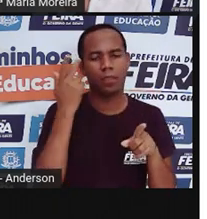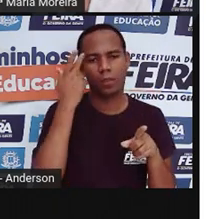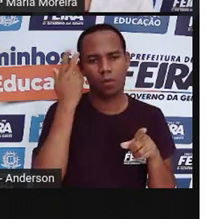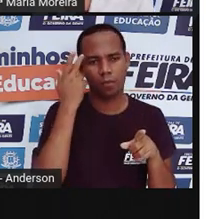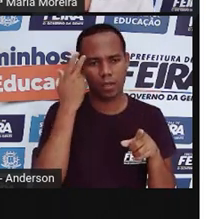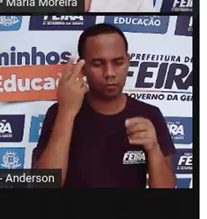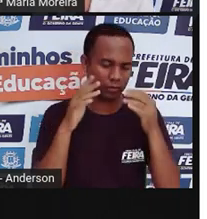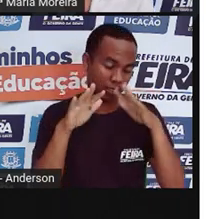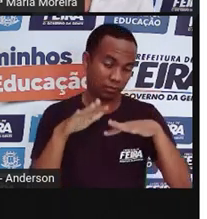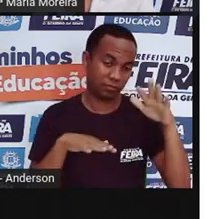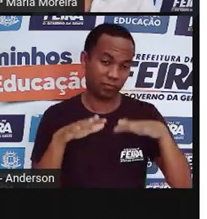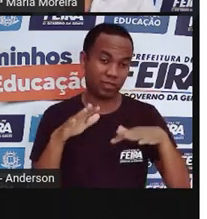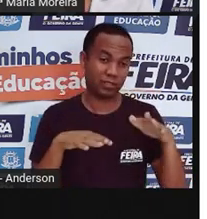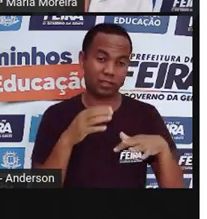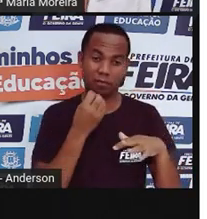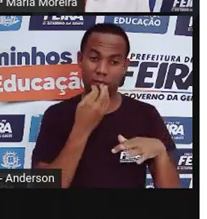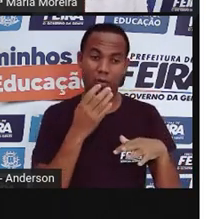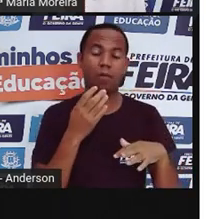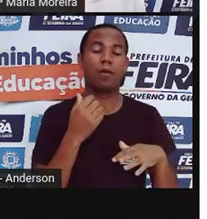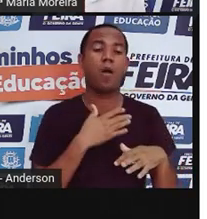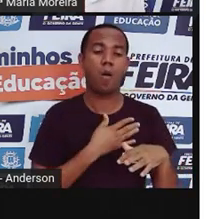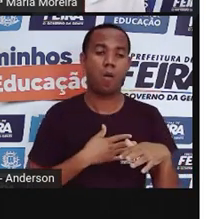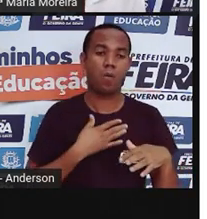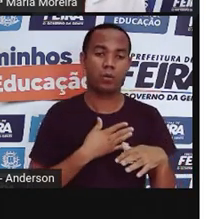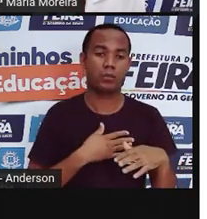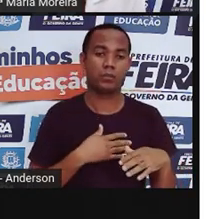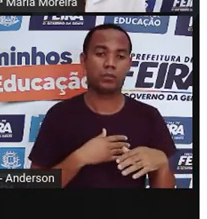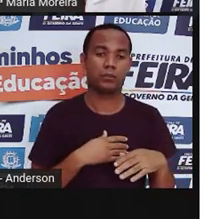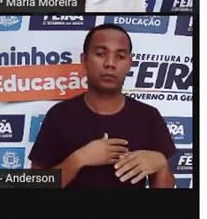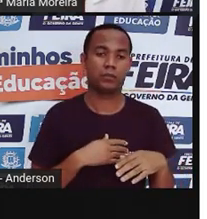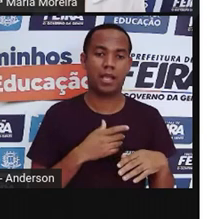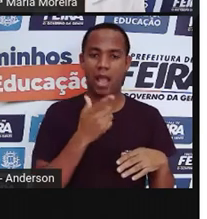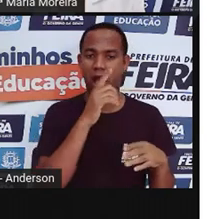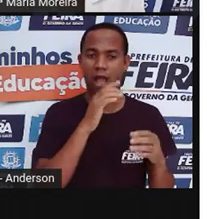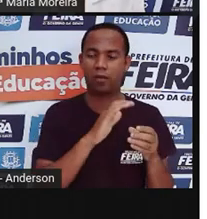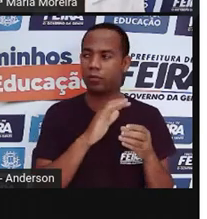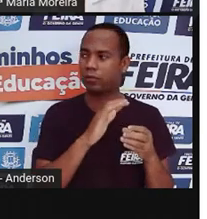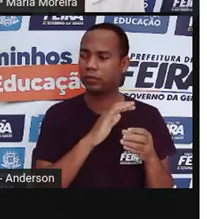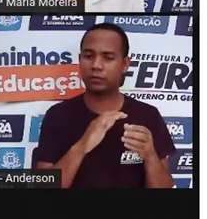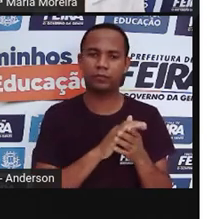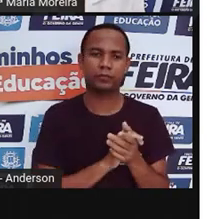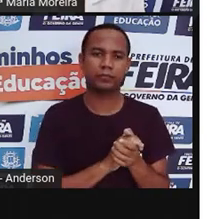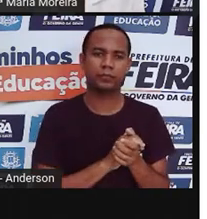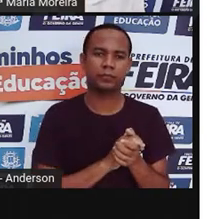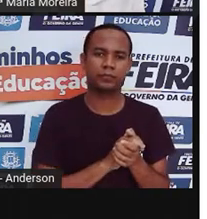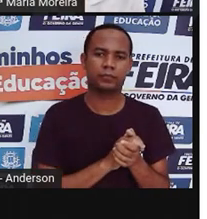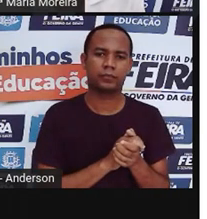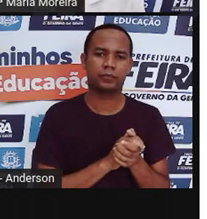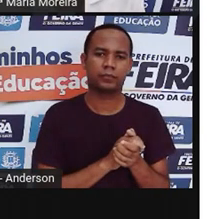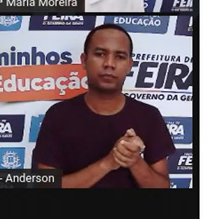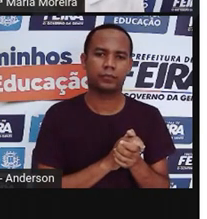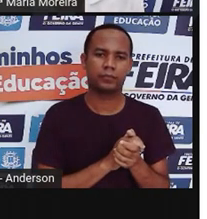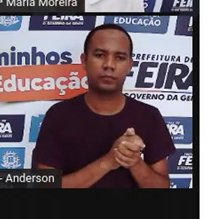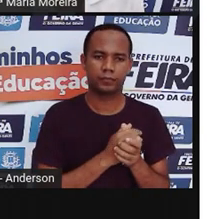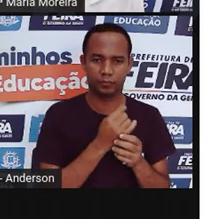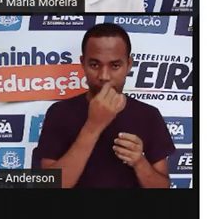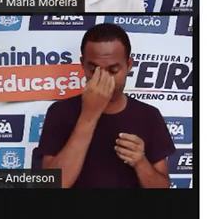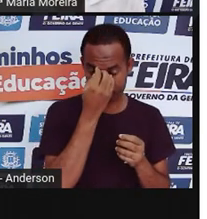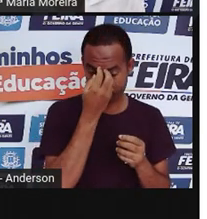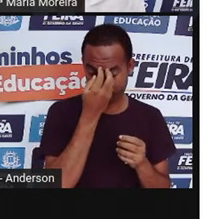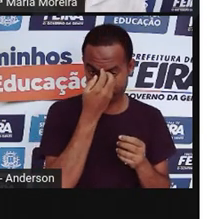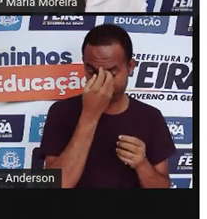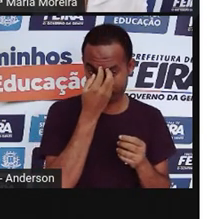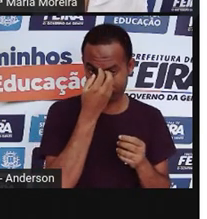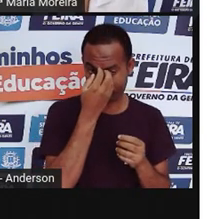atóxico, não faz mal e é o quê? Lavável. Pode ser lavável se cair no chão é só lavar.